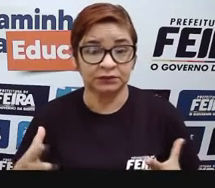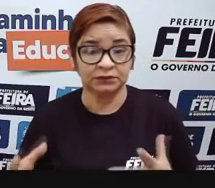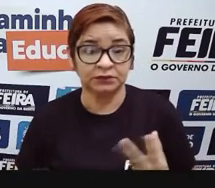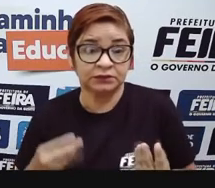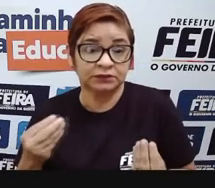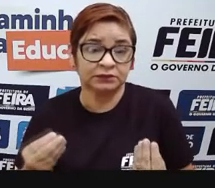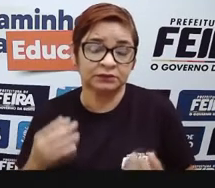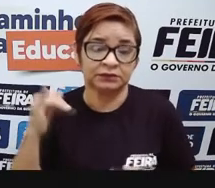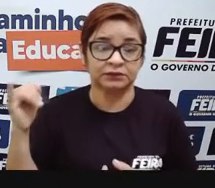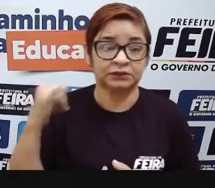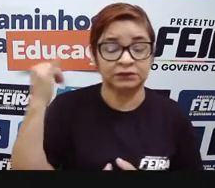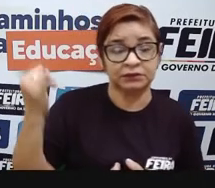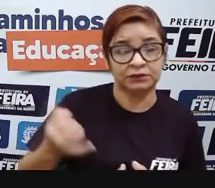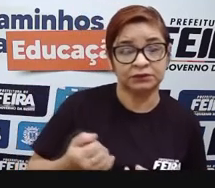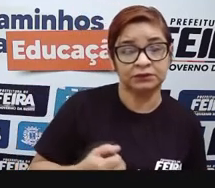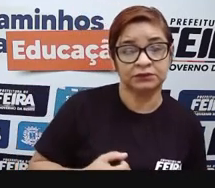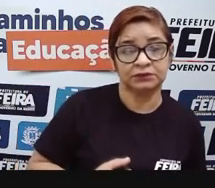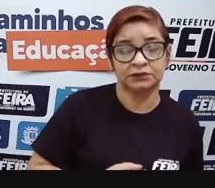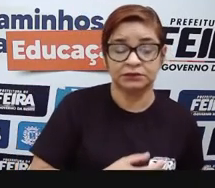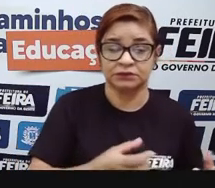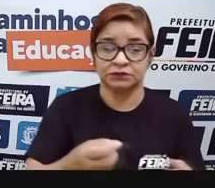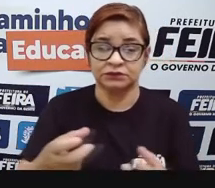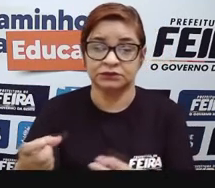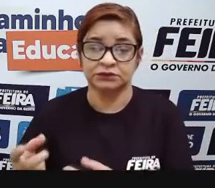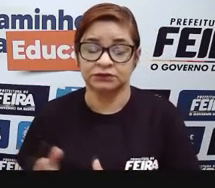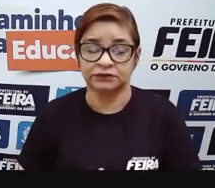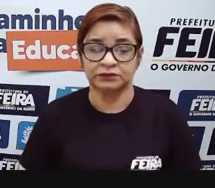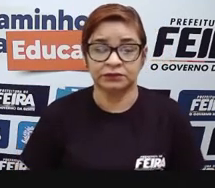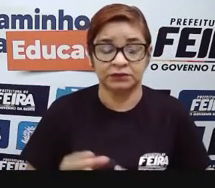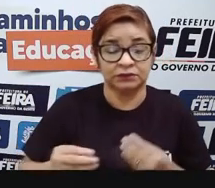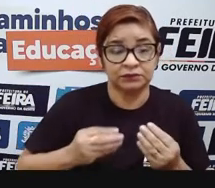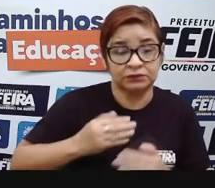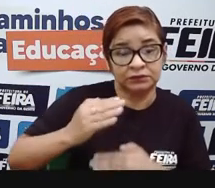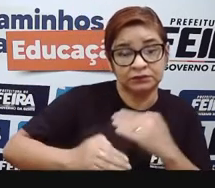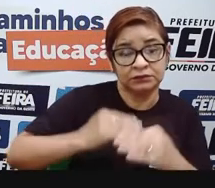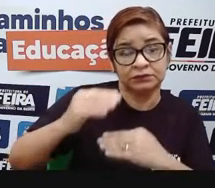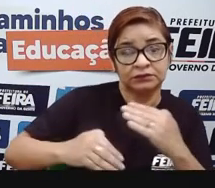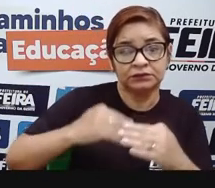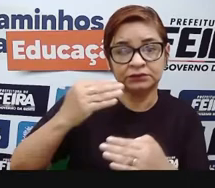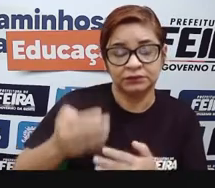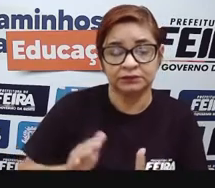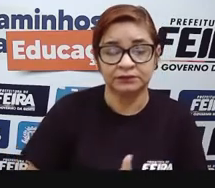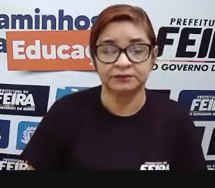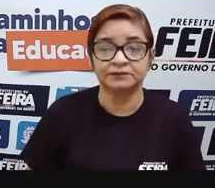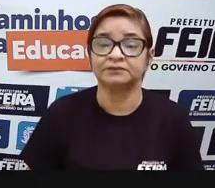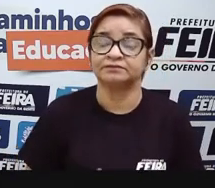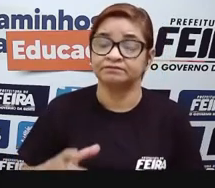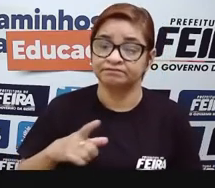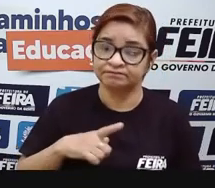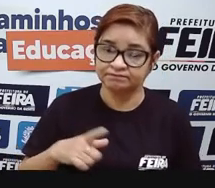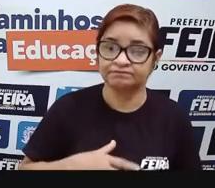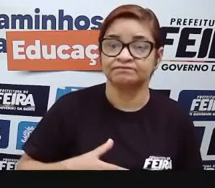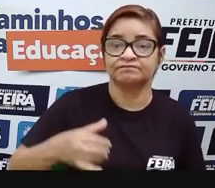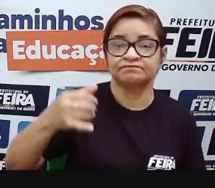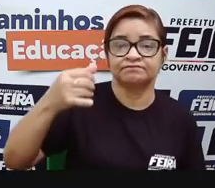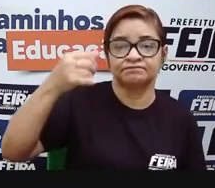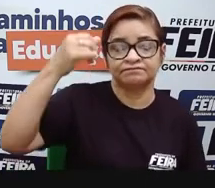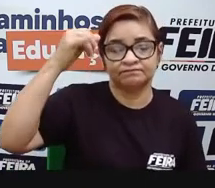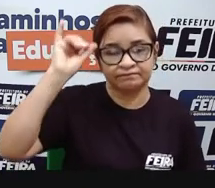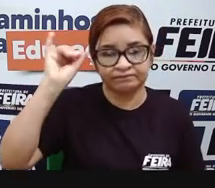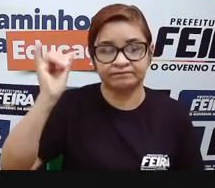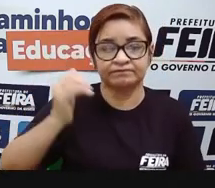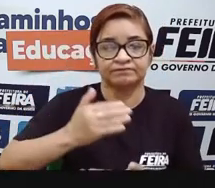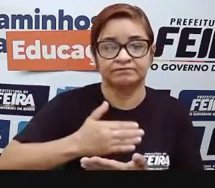economia da cidade. Então, a forma como que a cidade foi crescendo, ela ainda traz esses resquícios da sua